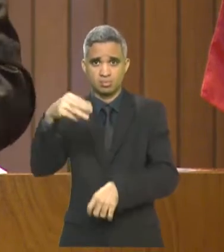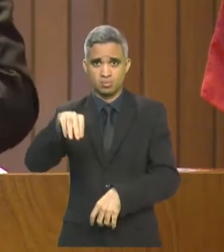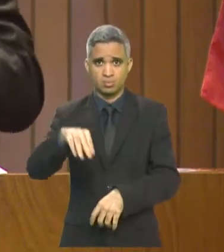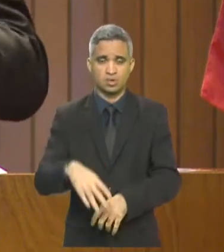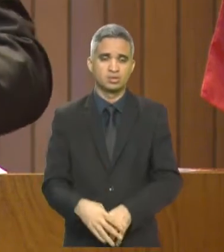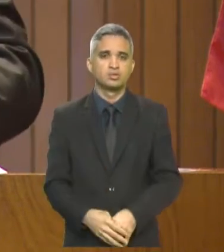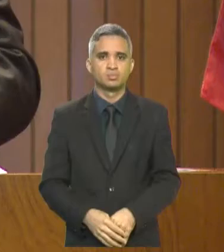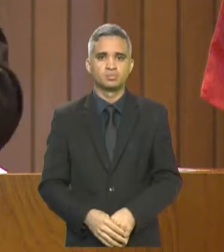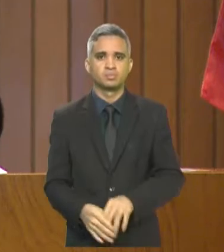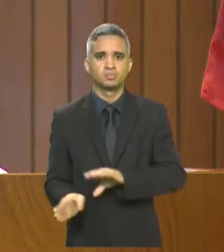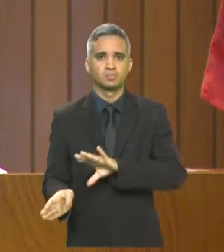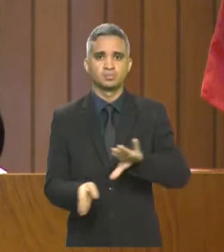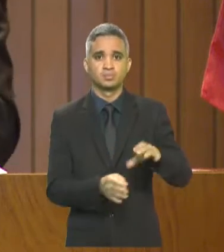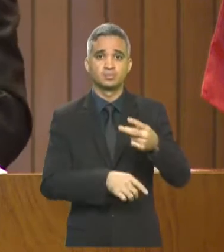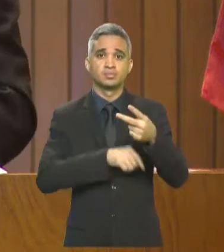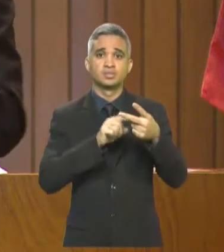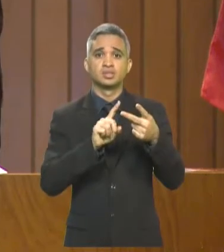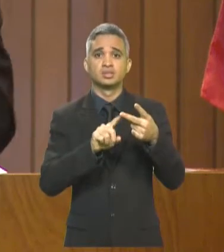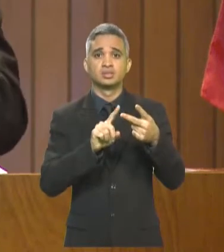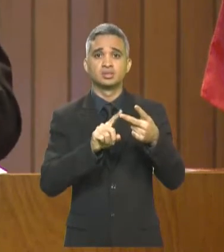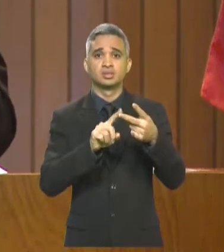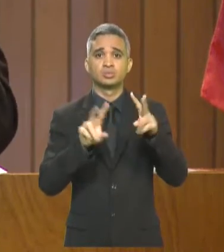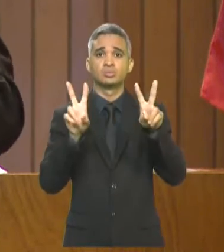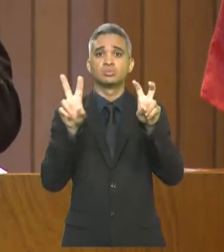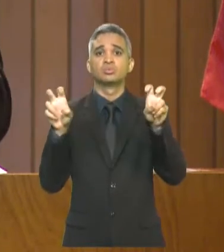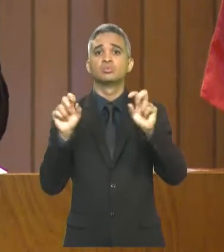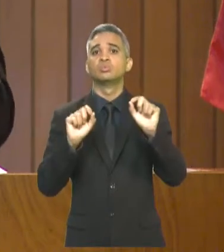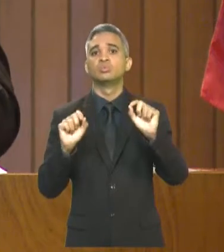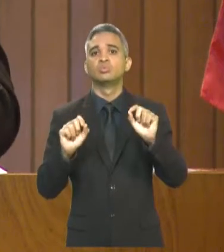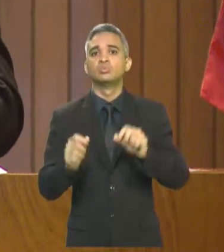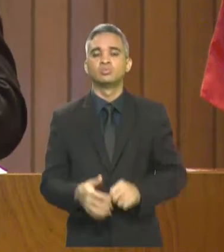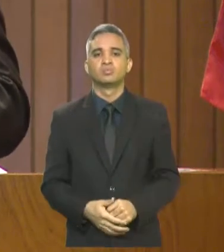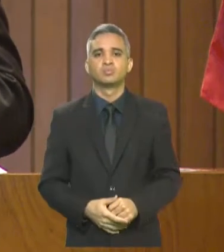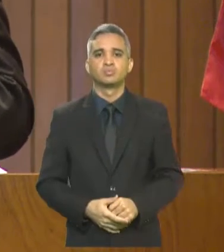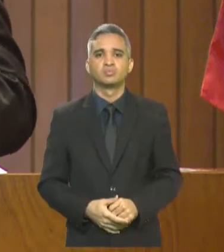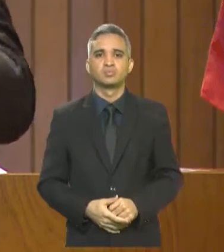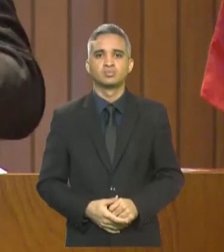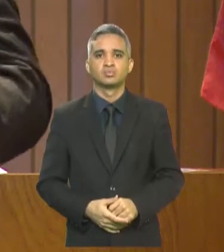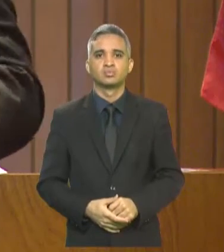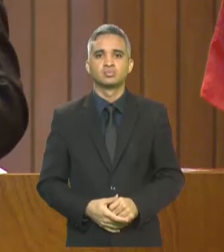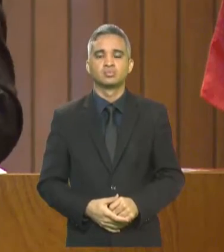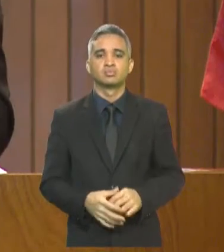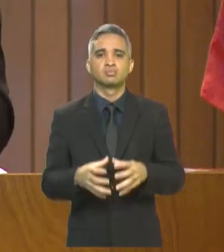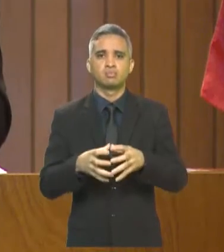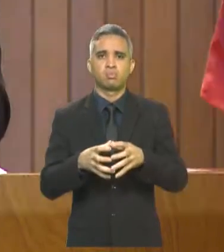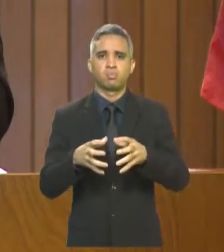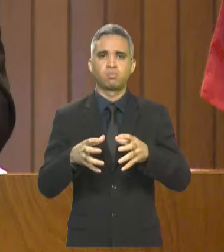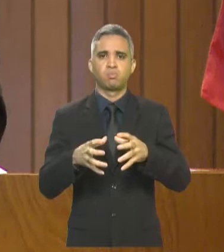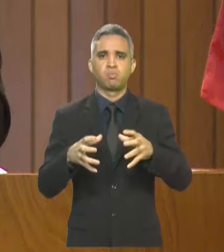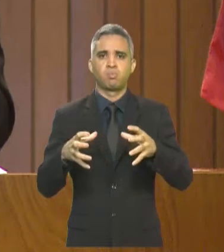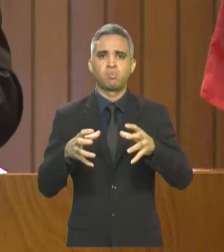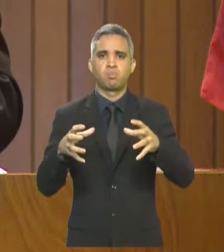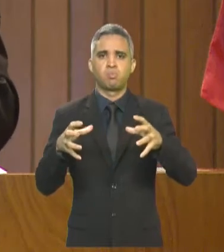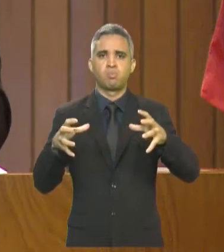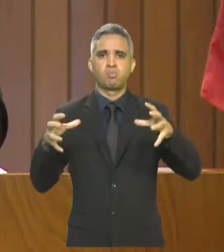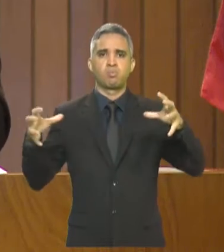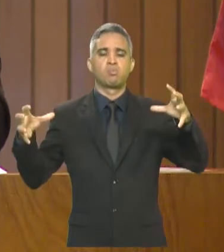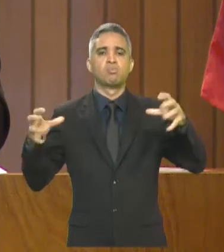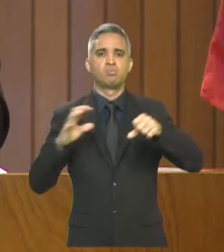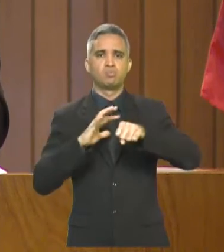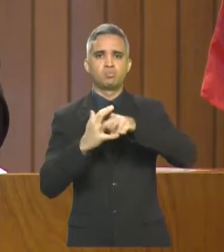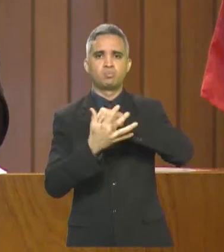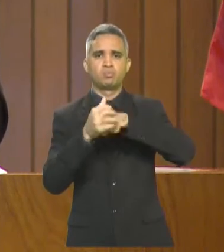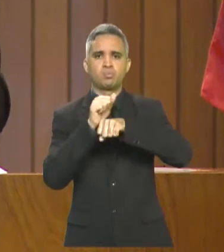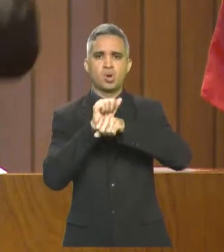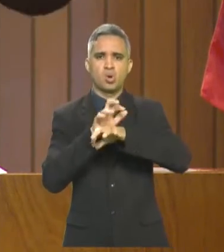assunto, que é um assunto recorrente, é com relação à crescente da pandemia em todo o Brasil e no estado do